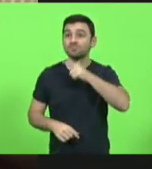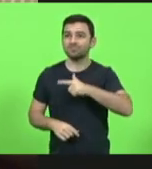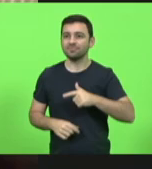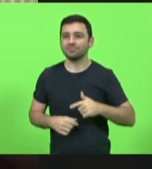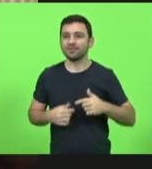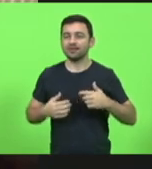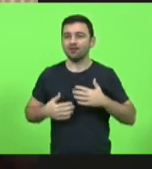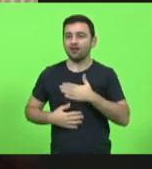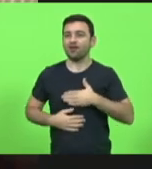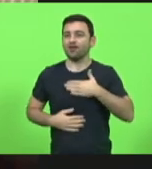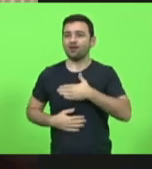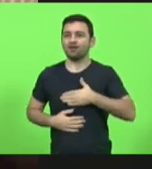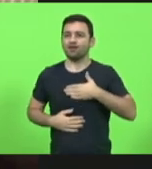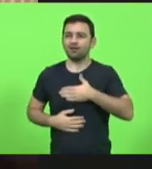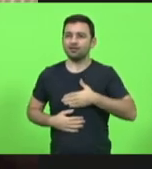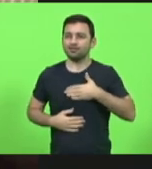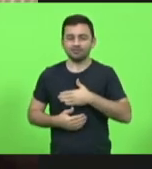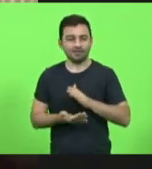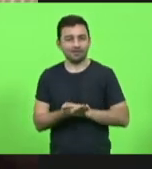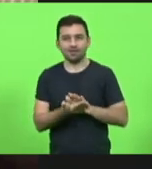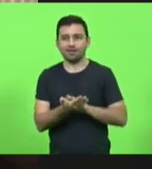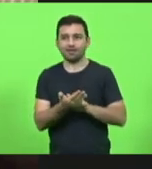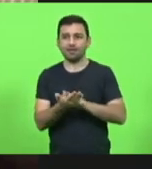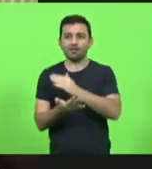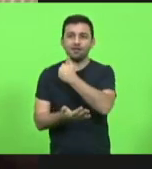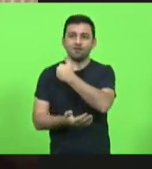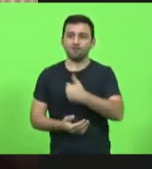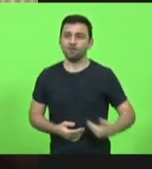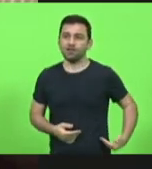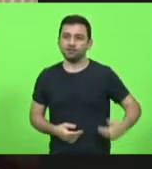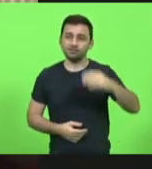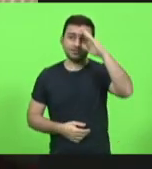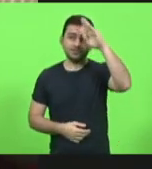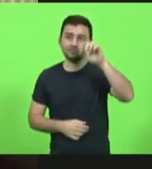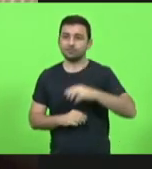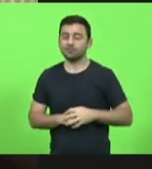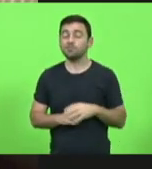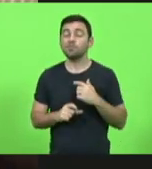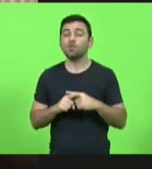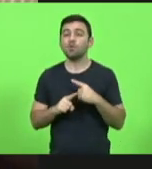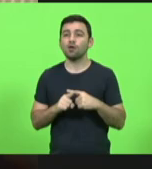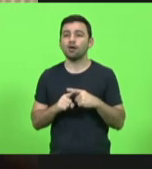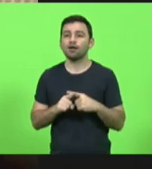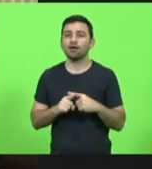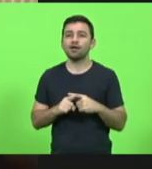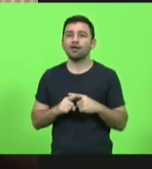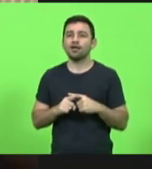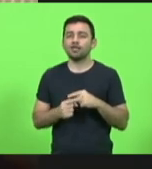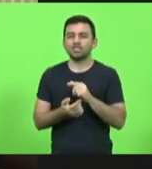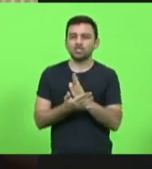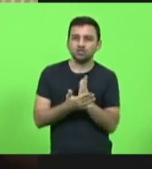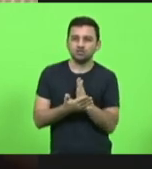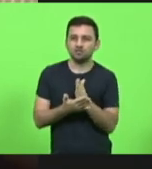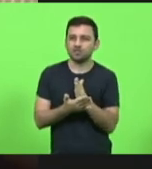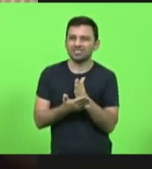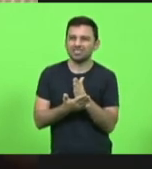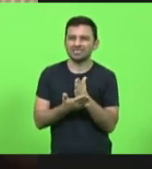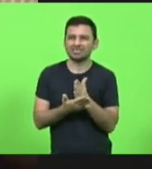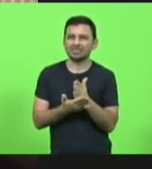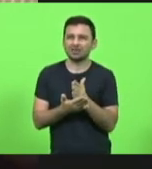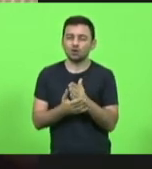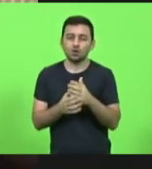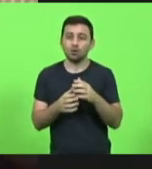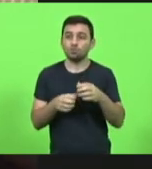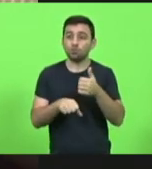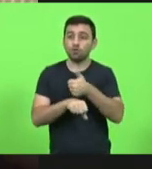aplaudindo o governador Carlos Moisés e a sua turma, porque está fazendo a divisão entre os